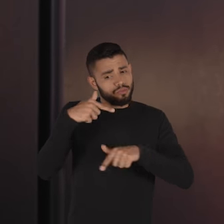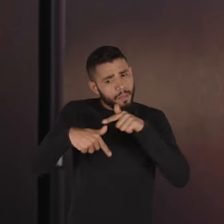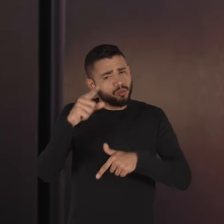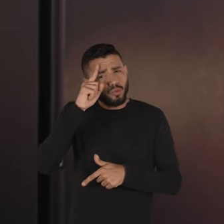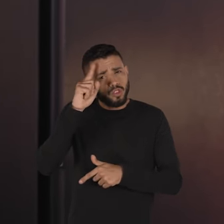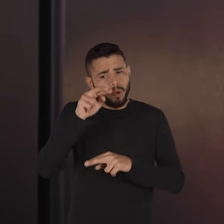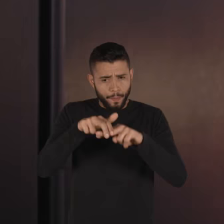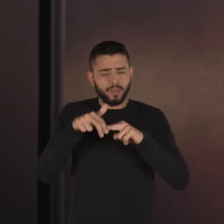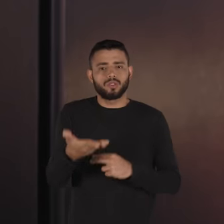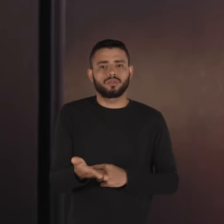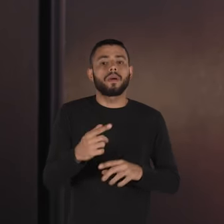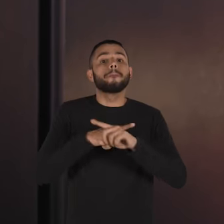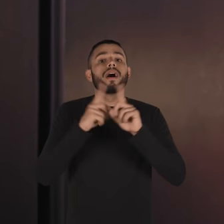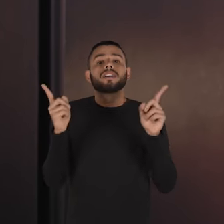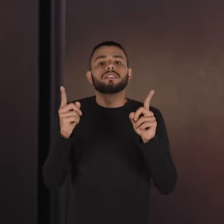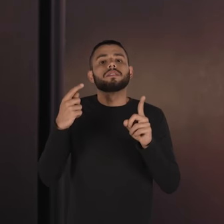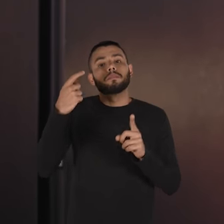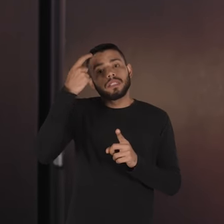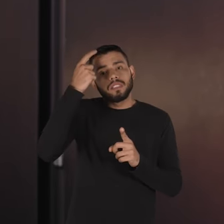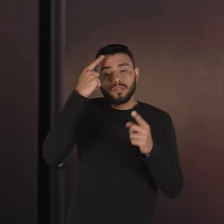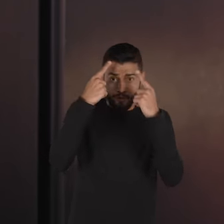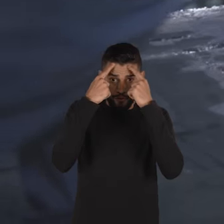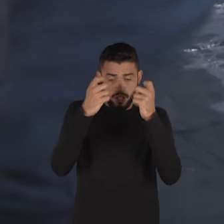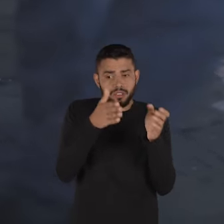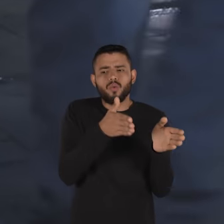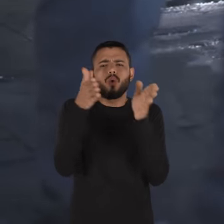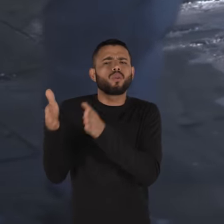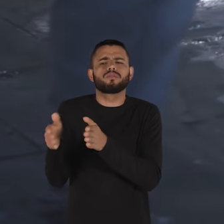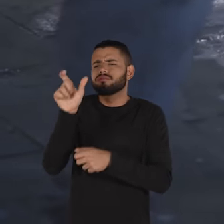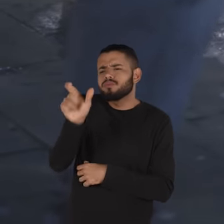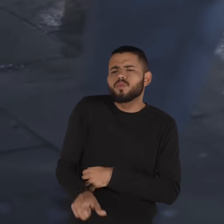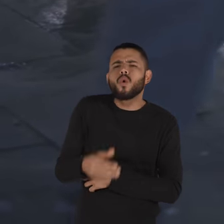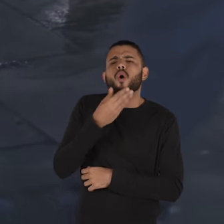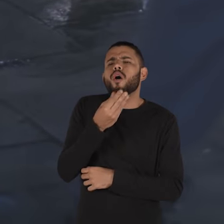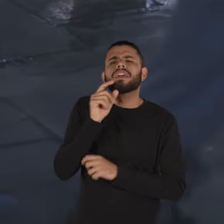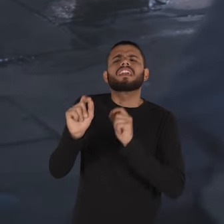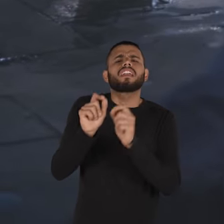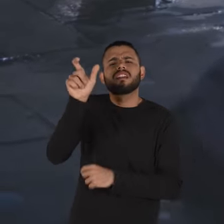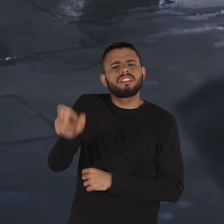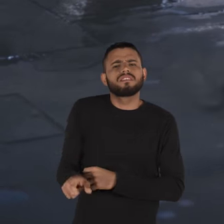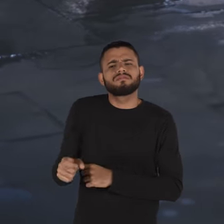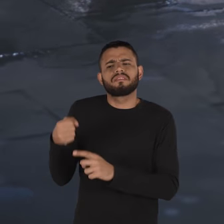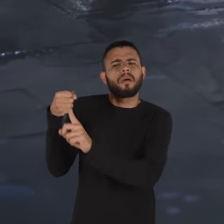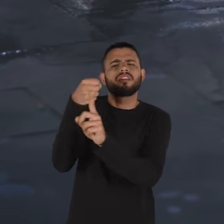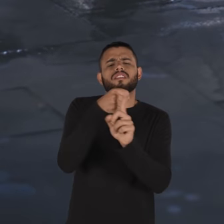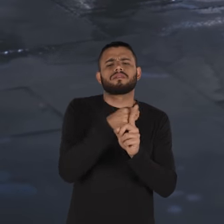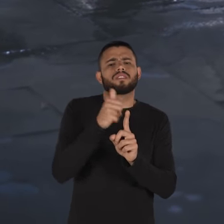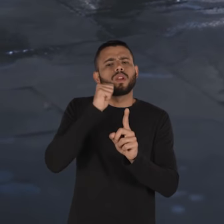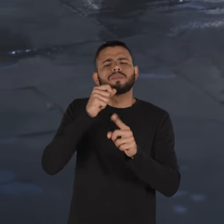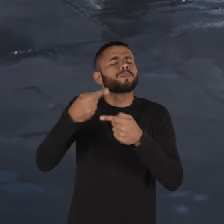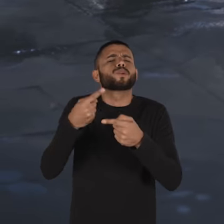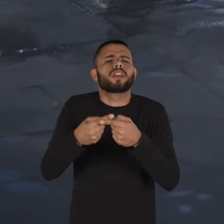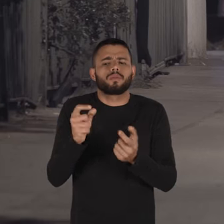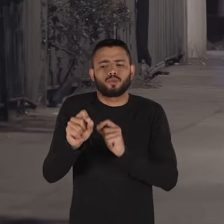a isso porém nós temos que falar do outro lado da violência quem é esse homem que está agredindo essas mulheres por que que ele